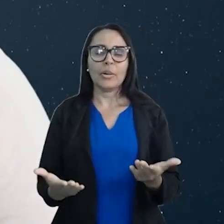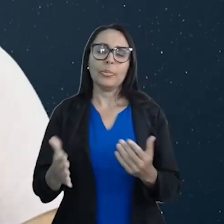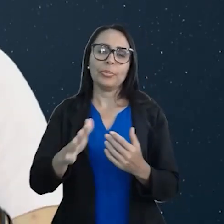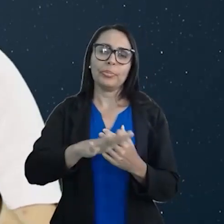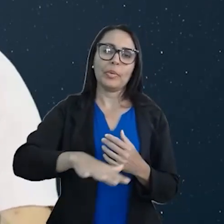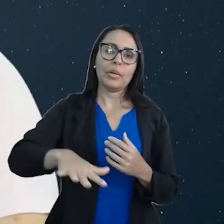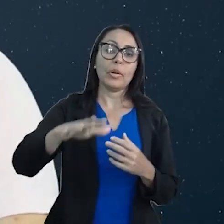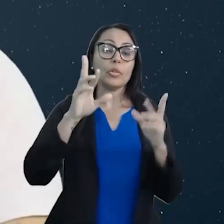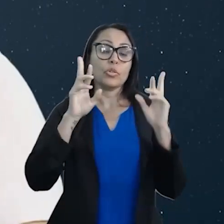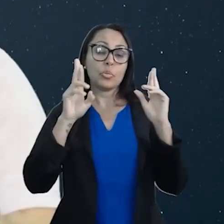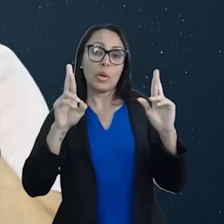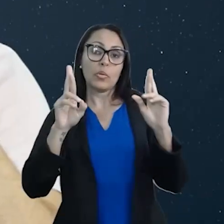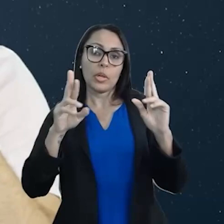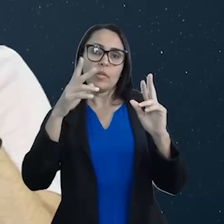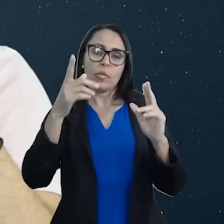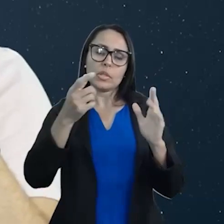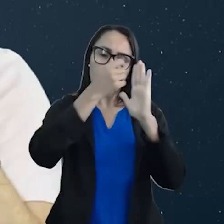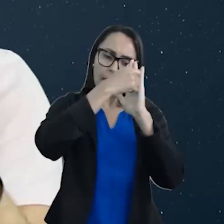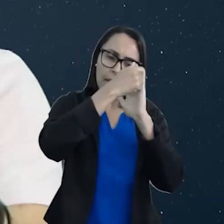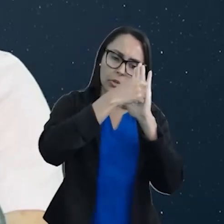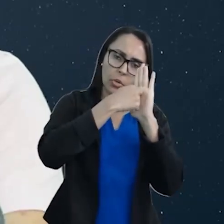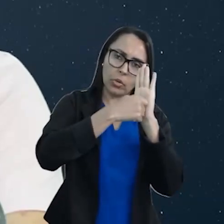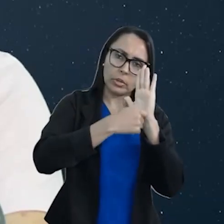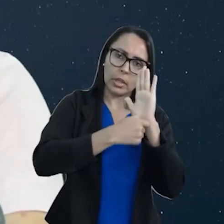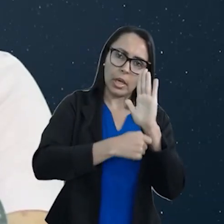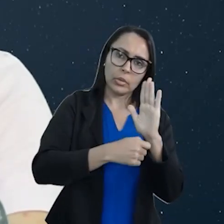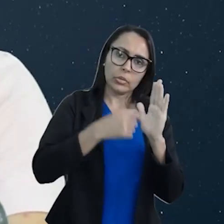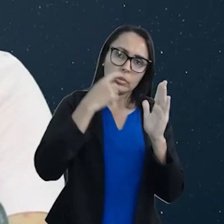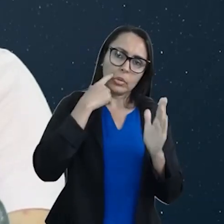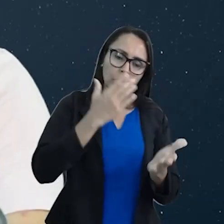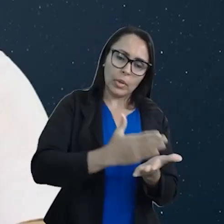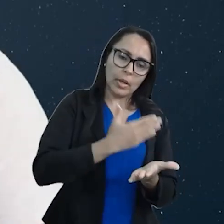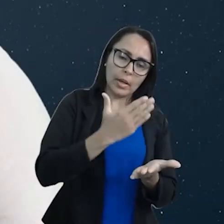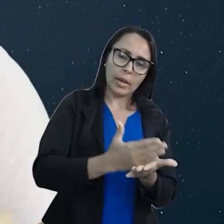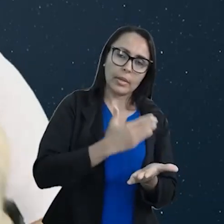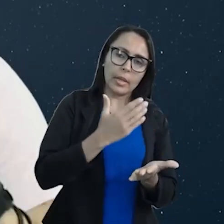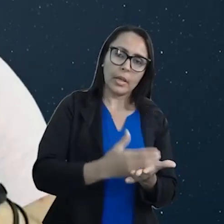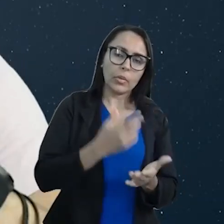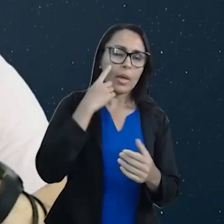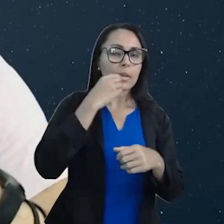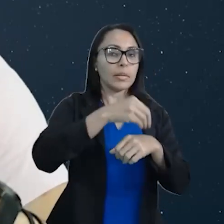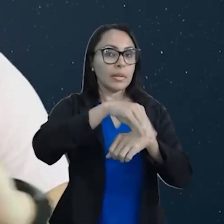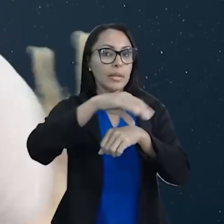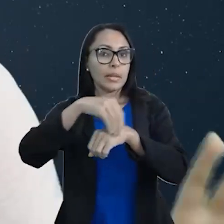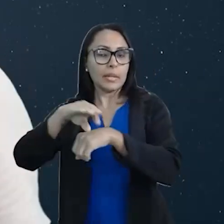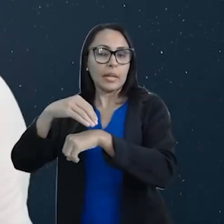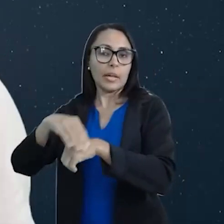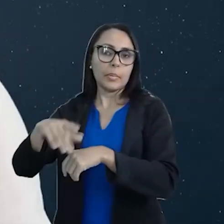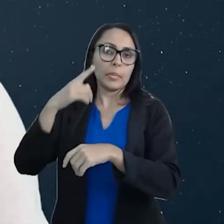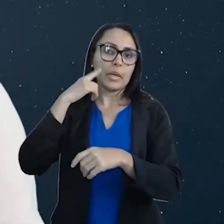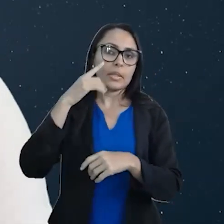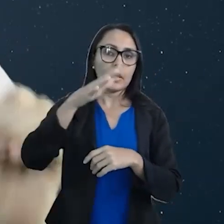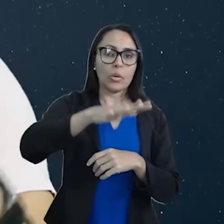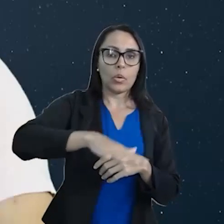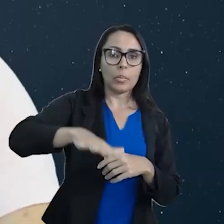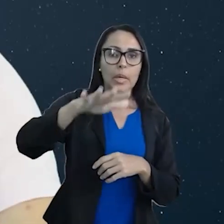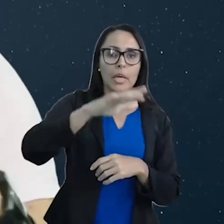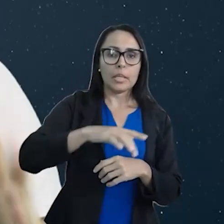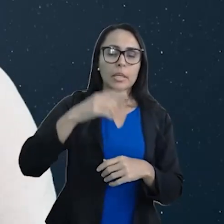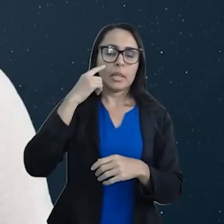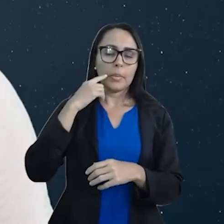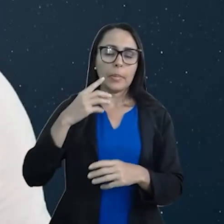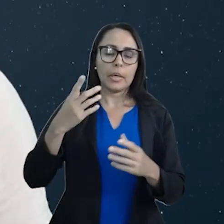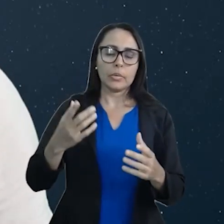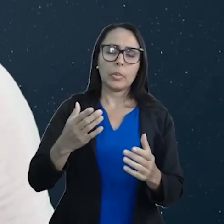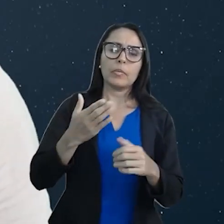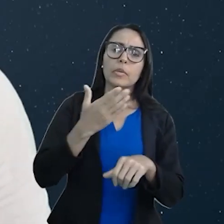queridos, espero que vocês tenham anotado todas essas dicas aí, tá? A cartilha vai estar completa para você aí baixar,